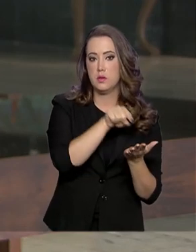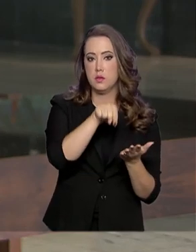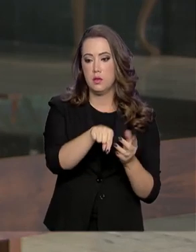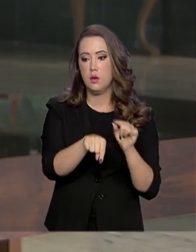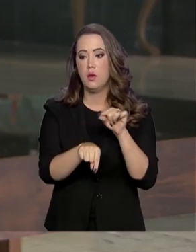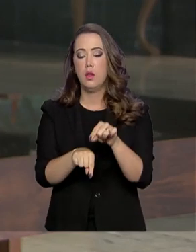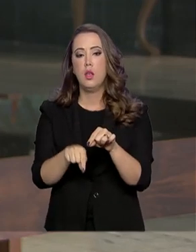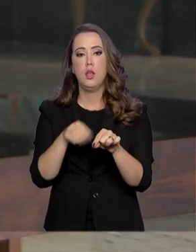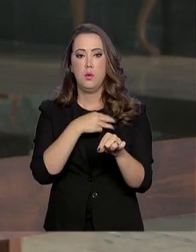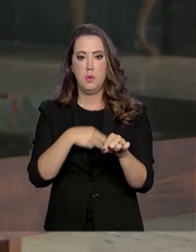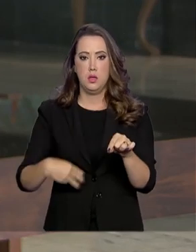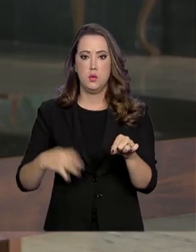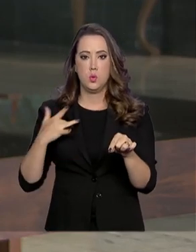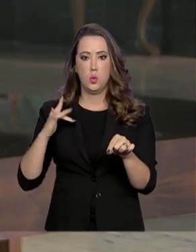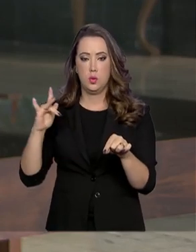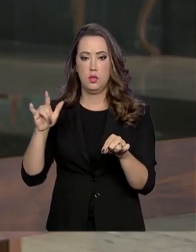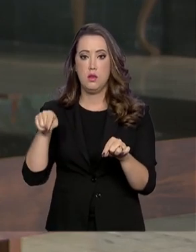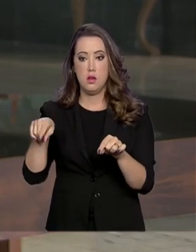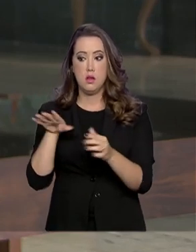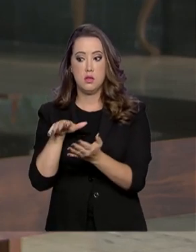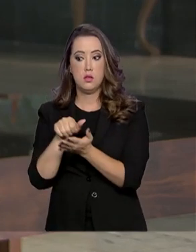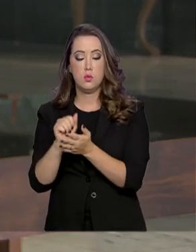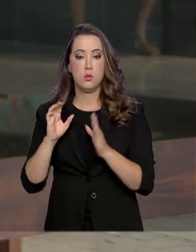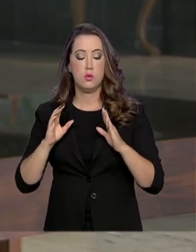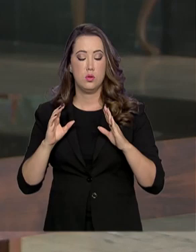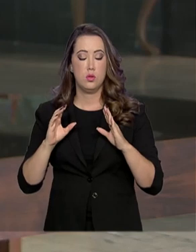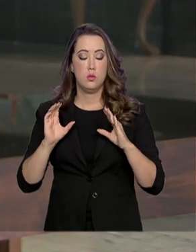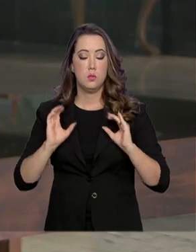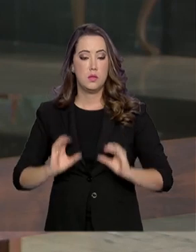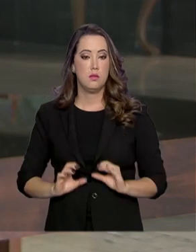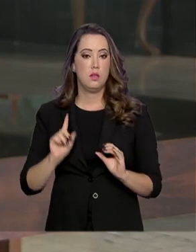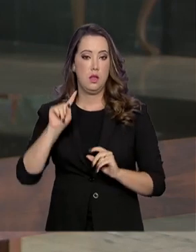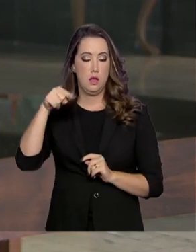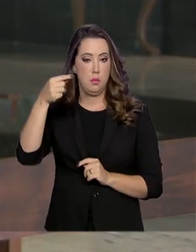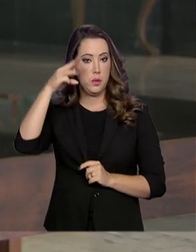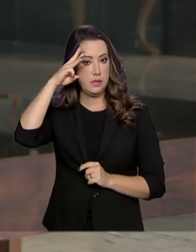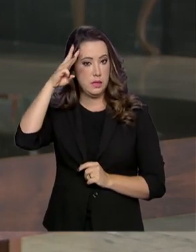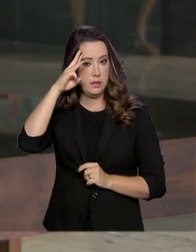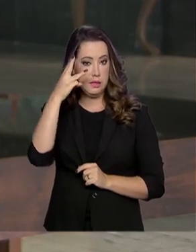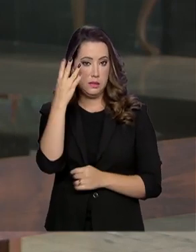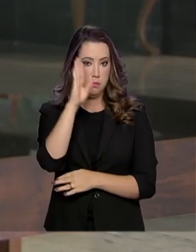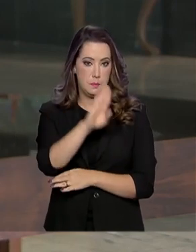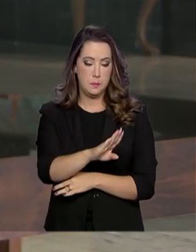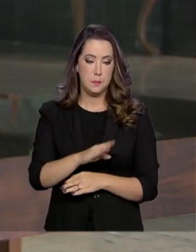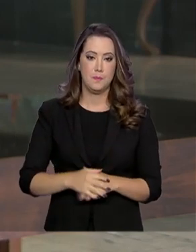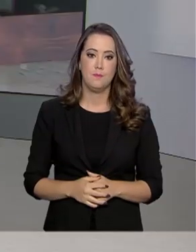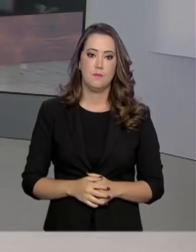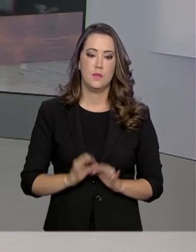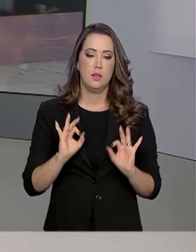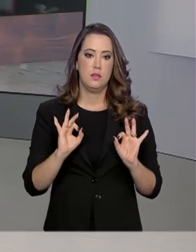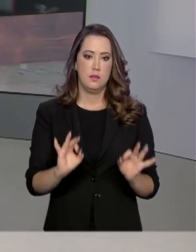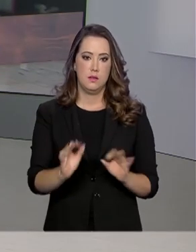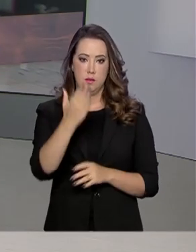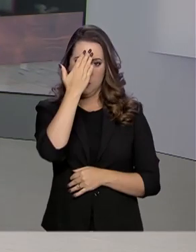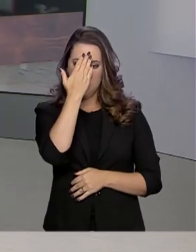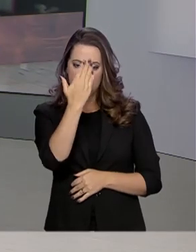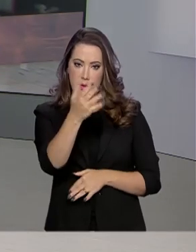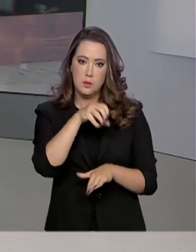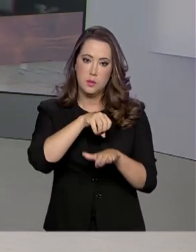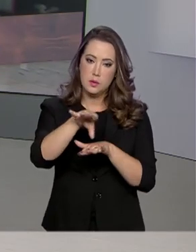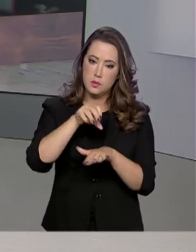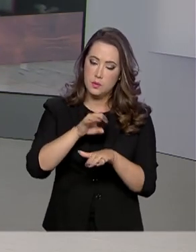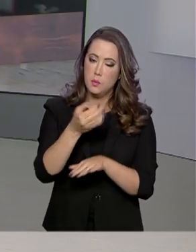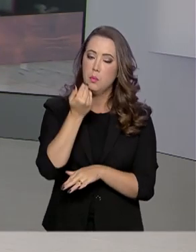Civil e Onyx Lorenzoni assume a Cidadania vai ser na próxima terça-feira, às três da tarde, Roberto. Está ótimo, Márcia. Obrigado pelas